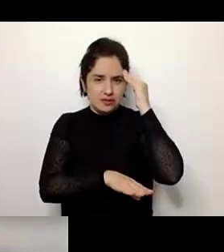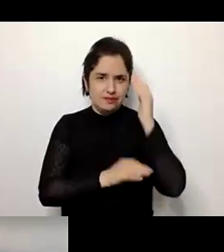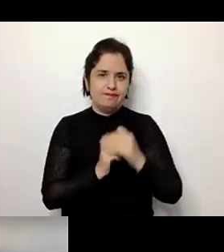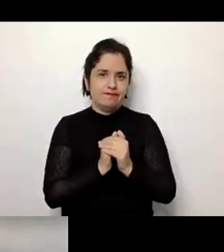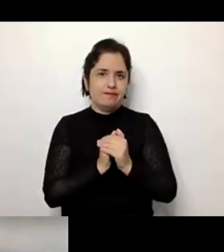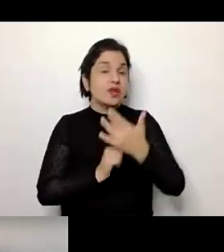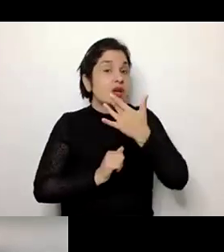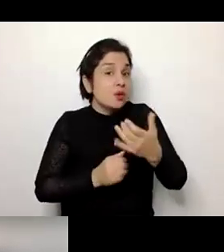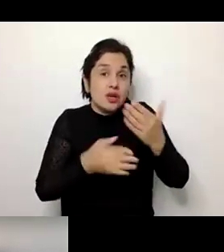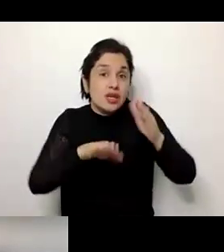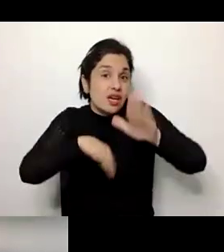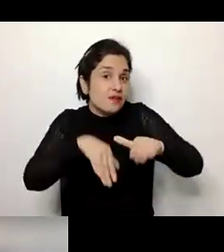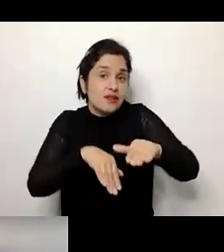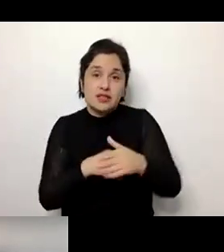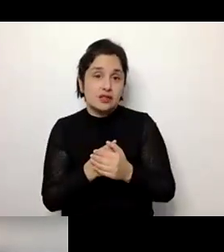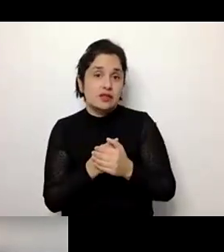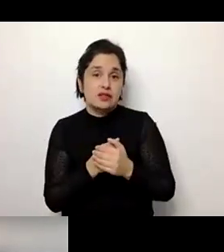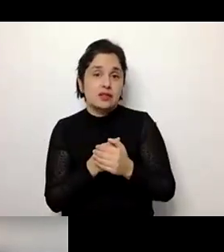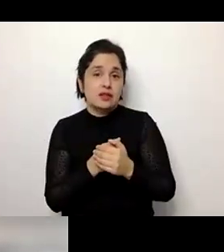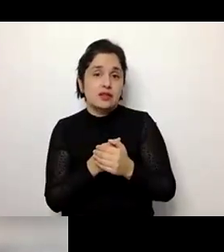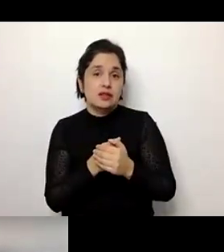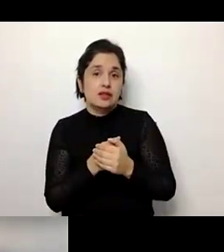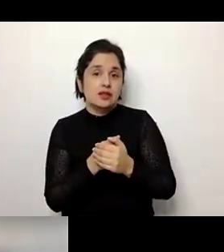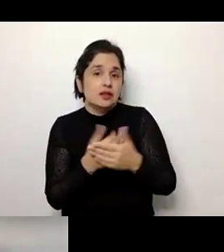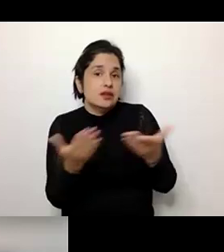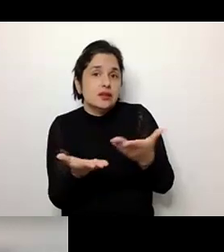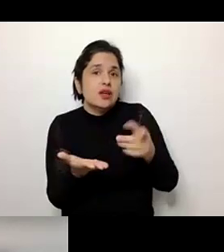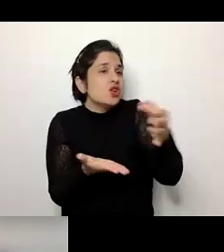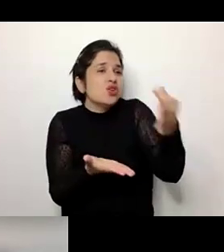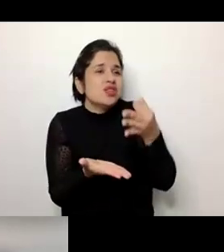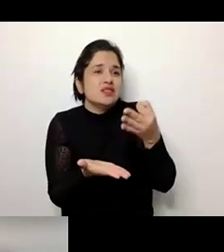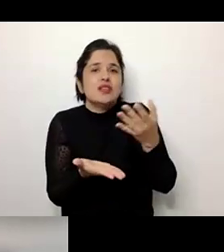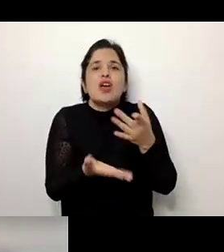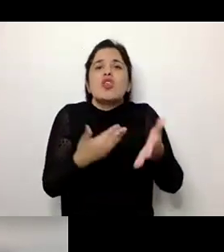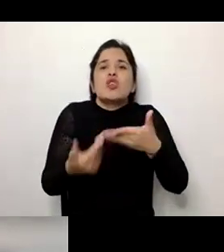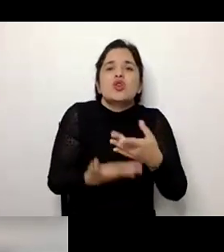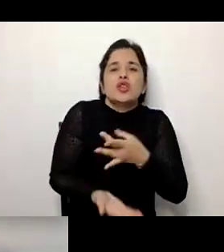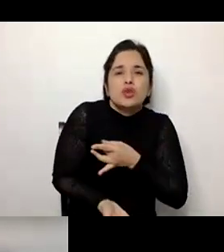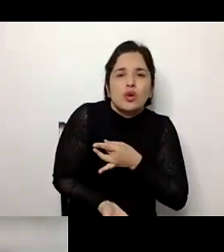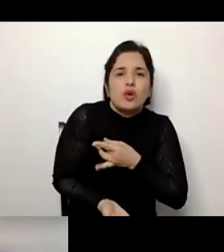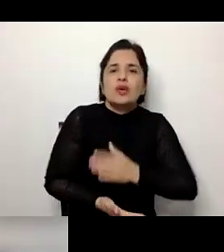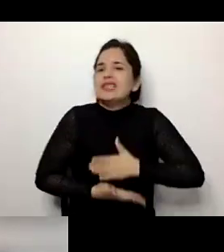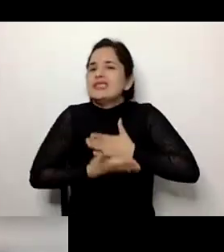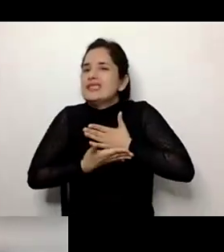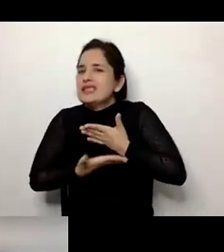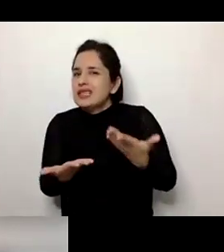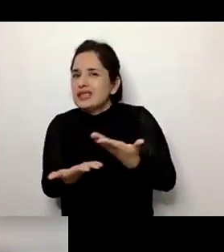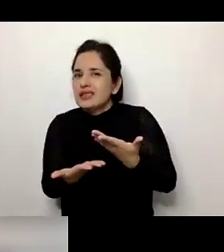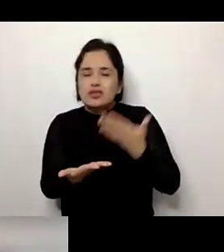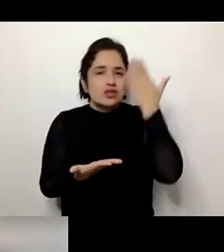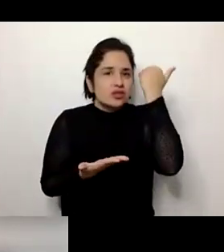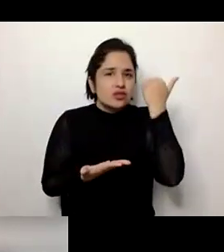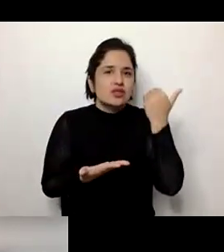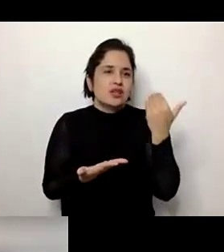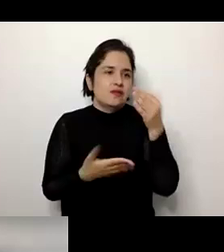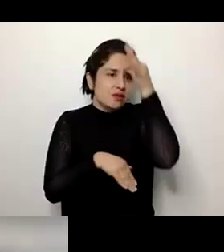porque muitas vezes ele não consegue, a pessoa não consegue dizer o que dói, o que ela está sentindo, então, muitas vezes nós levamos uma pessoa